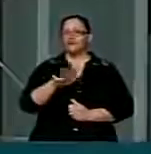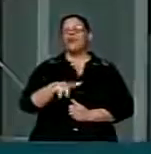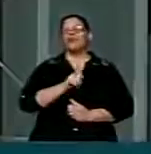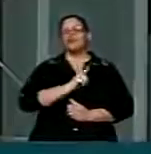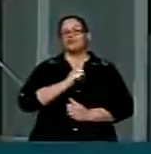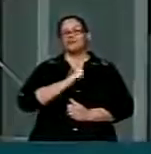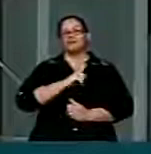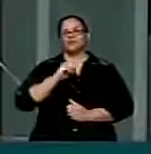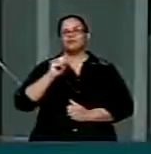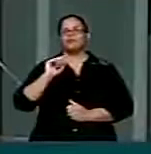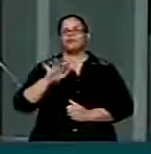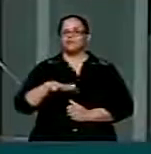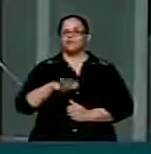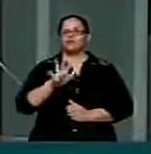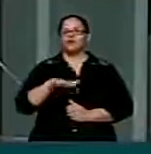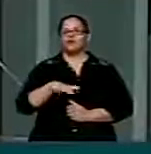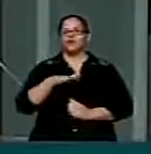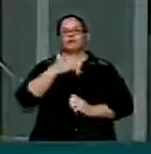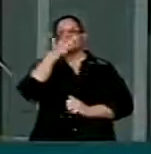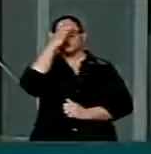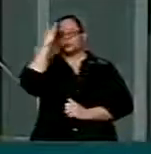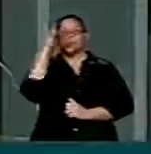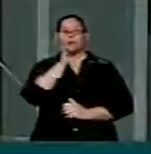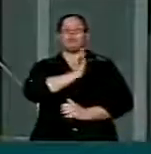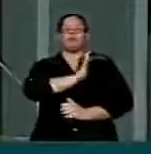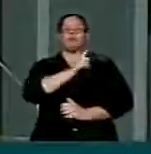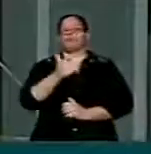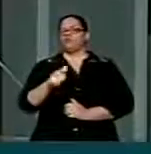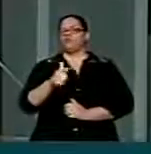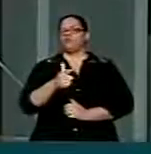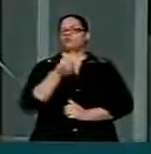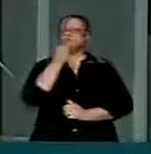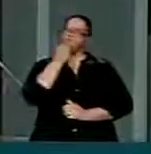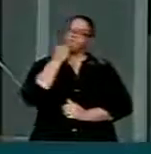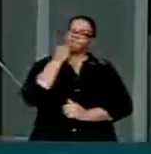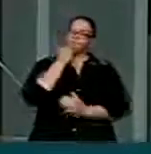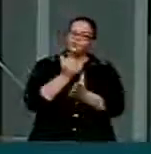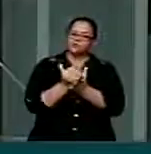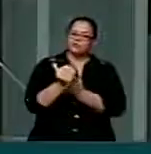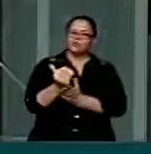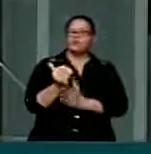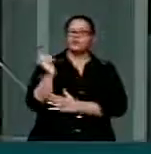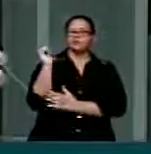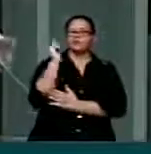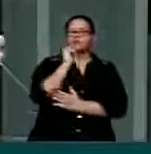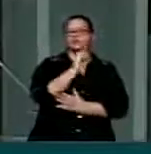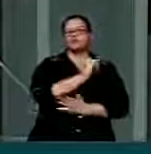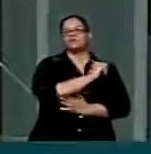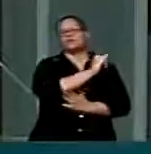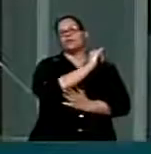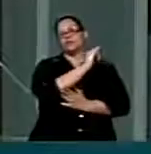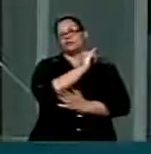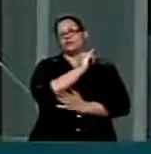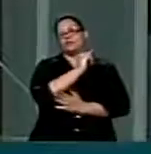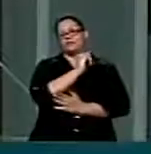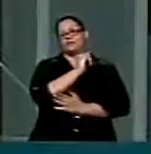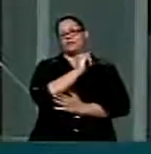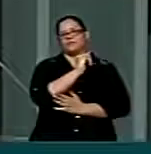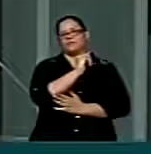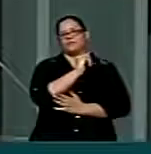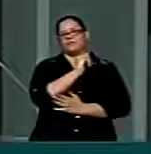sobretudo as classes C e D, de poderem começar a viajar, viajar de avião.